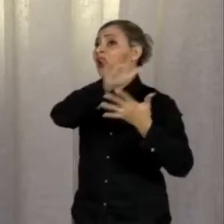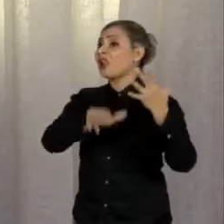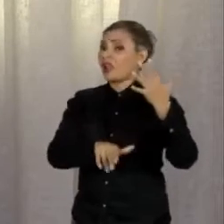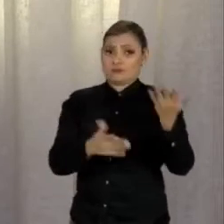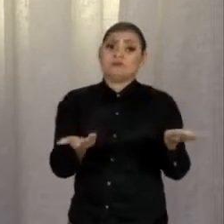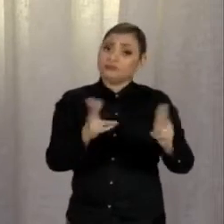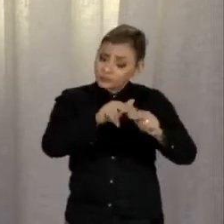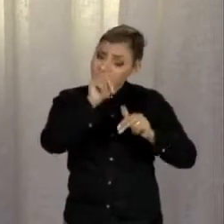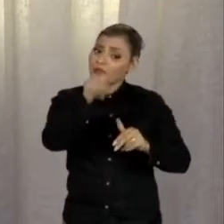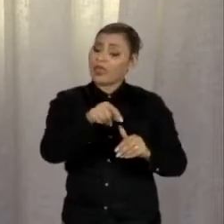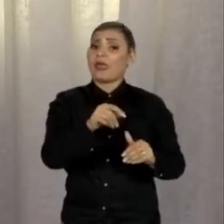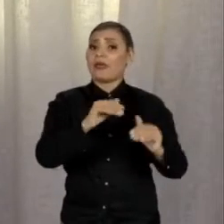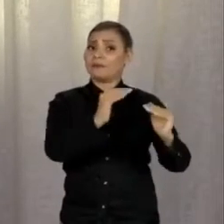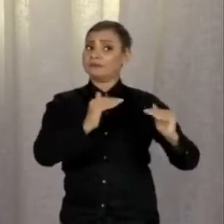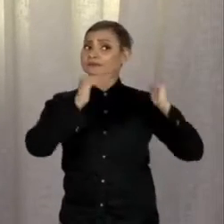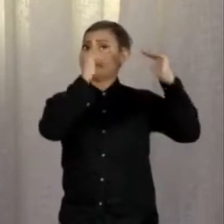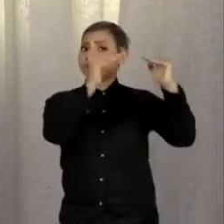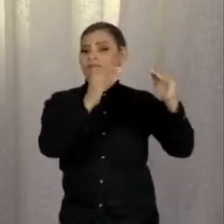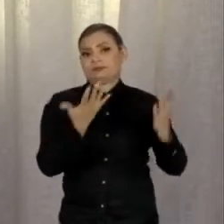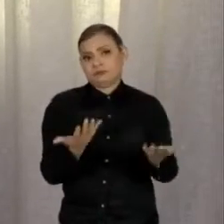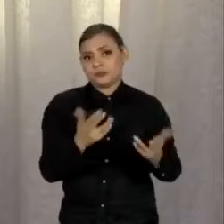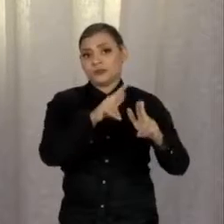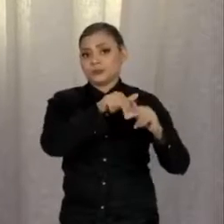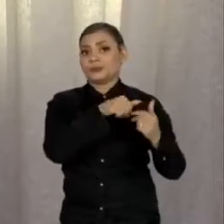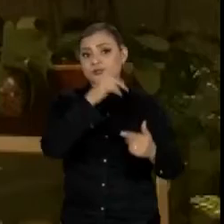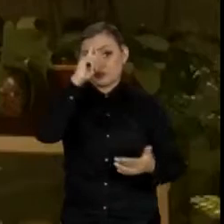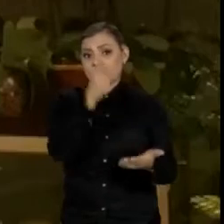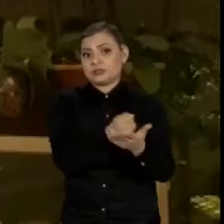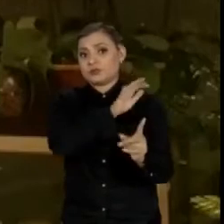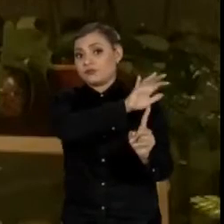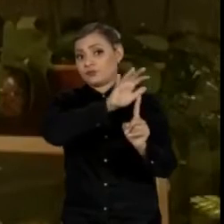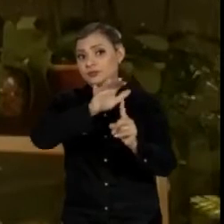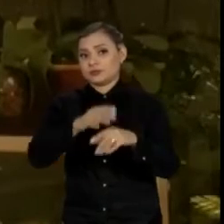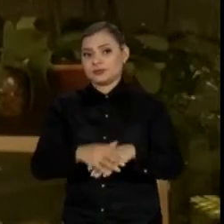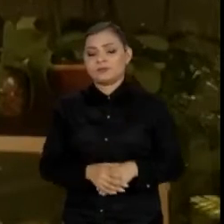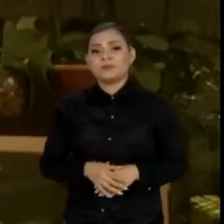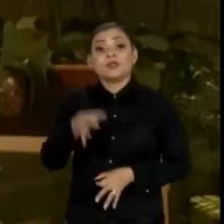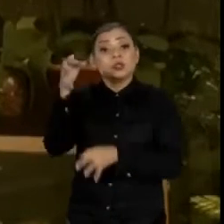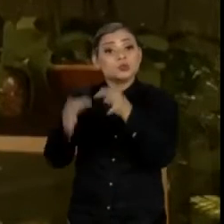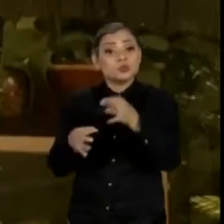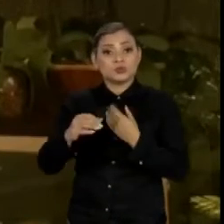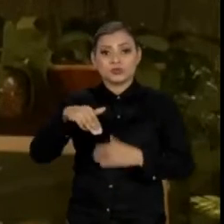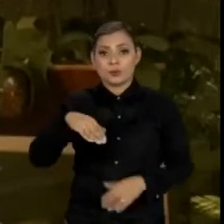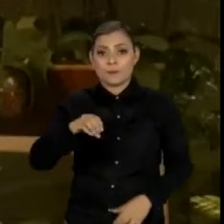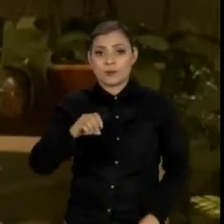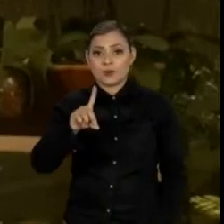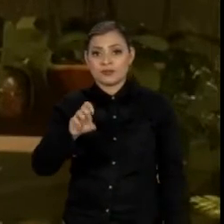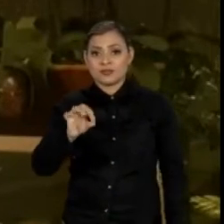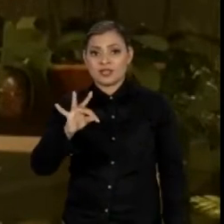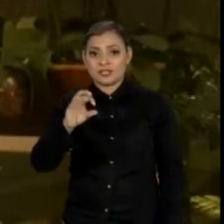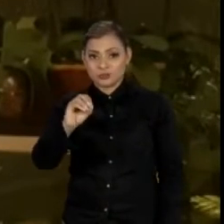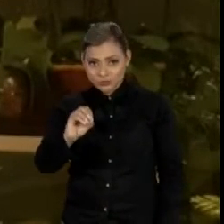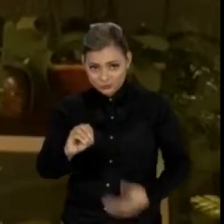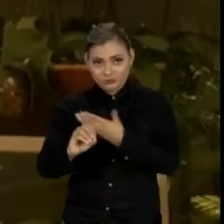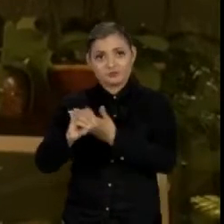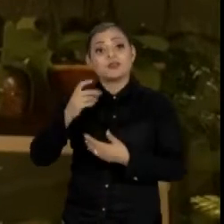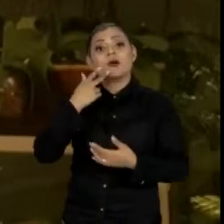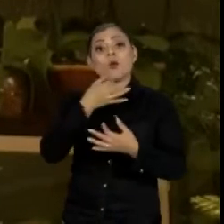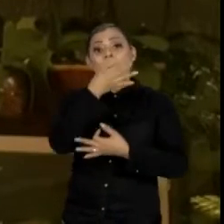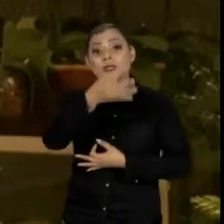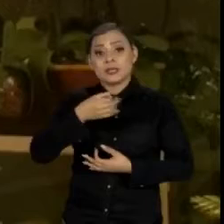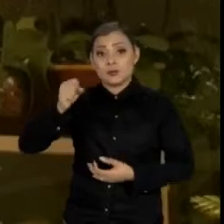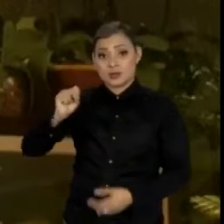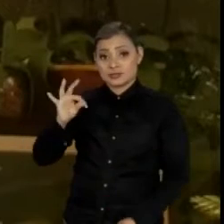mais diretamente afetados por essa decisão. O jurista Modesto Carvalhosa também criticou a decisão do STF.